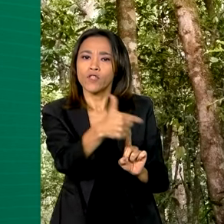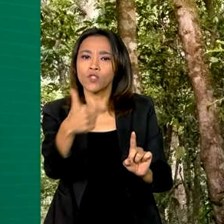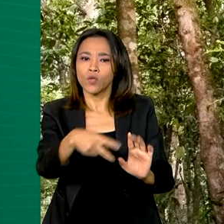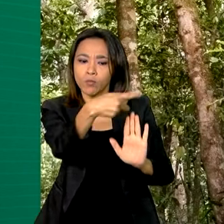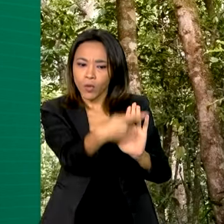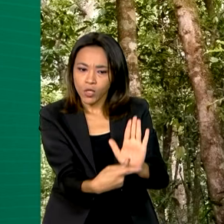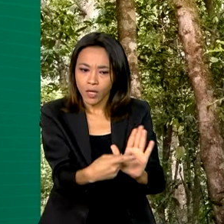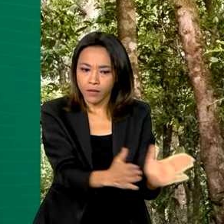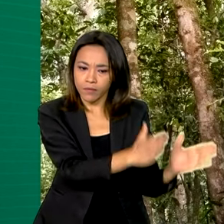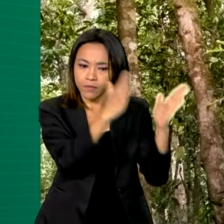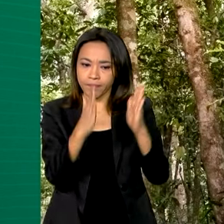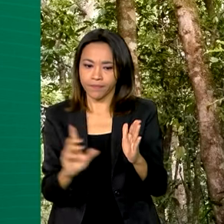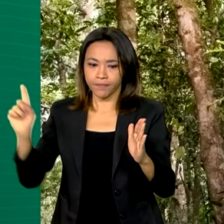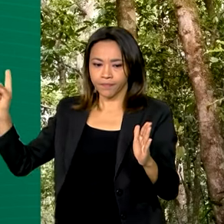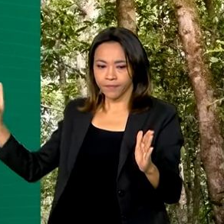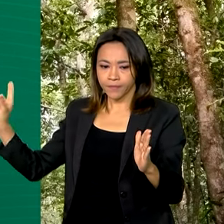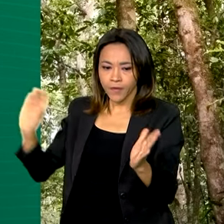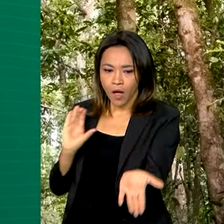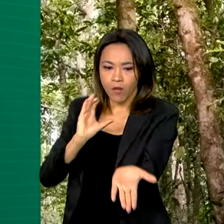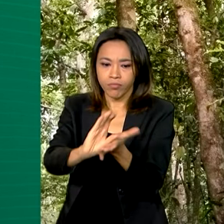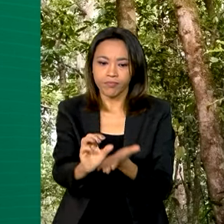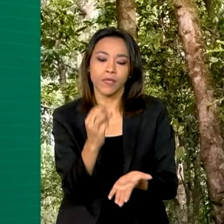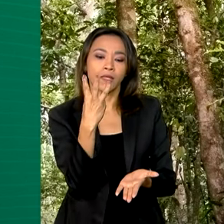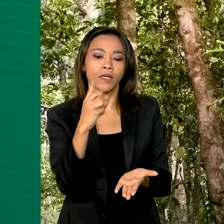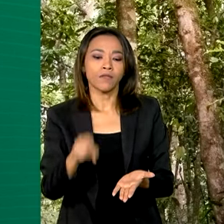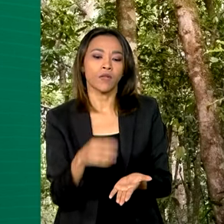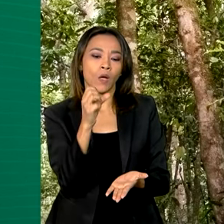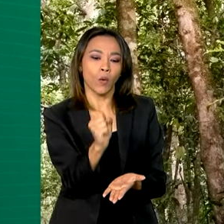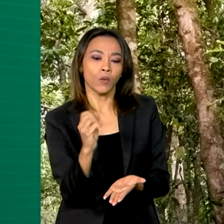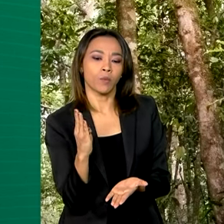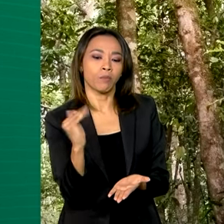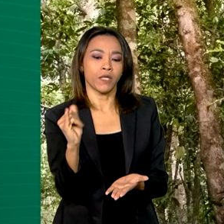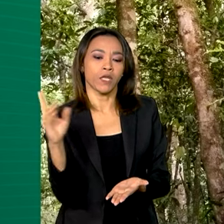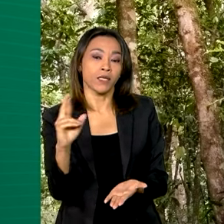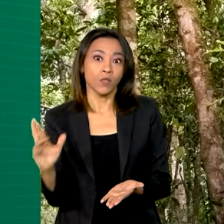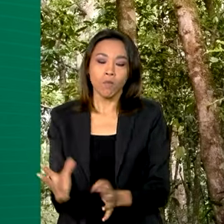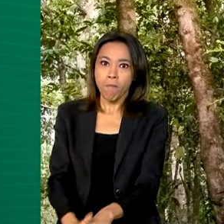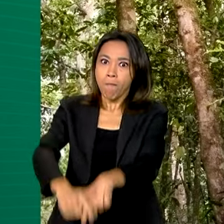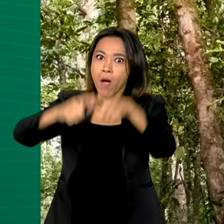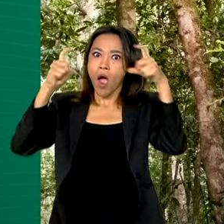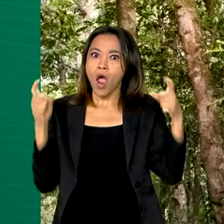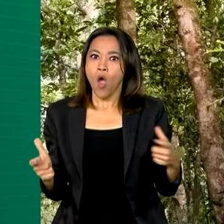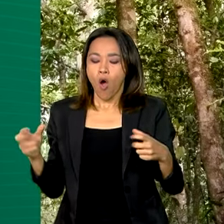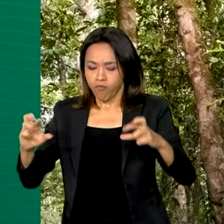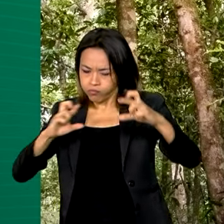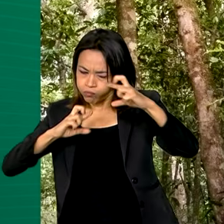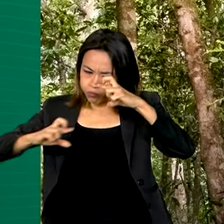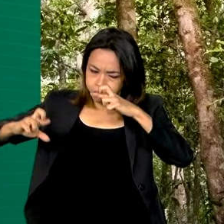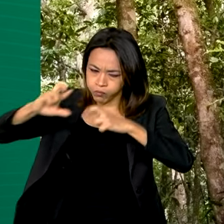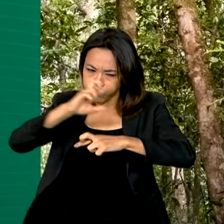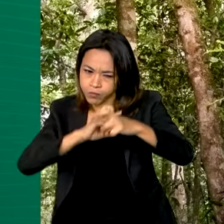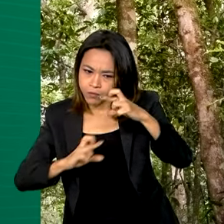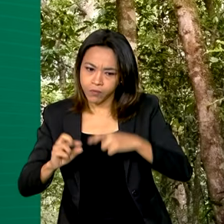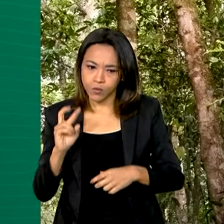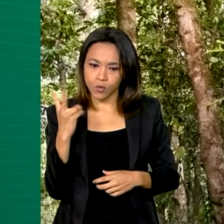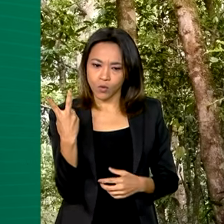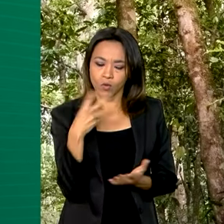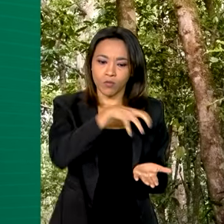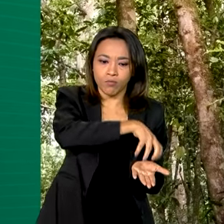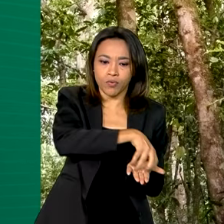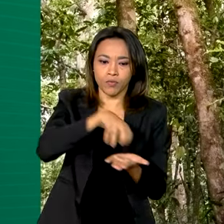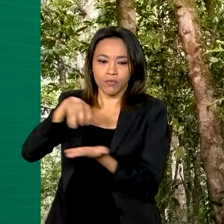investimentos de 3,8 bilhões de reais. A maior fiscalização do IBAMA e do ICMBio,